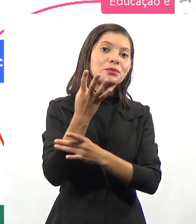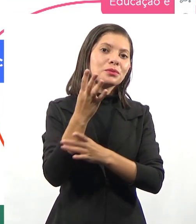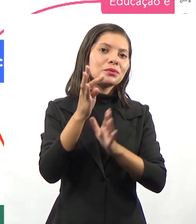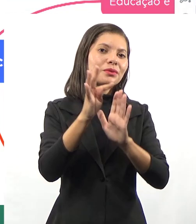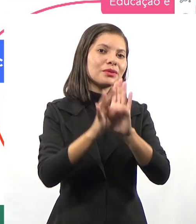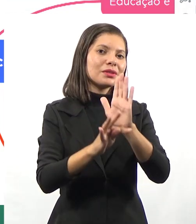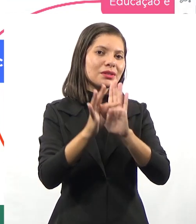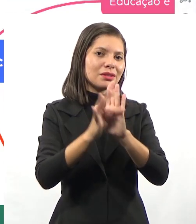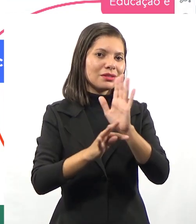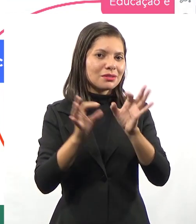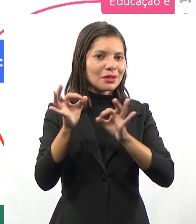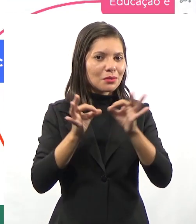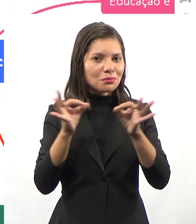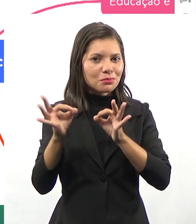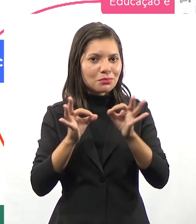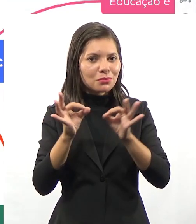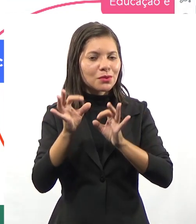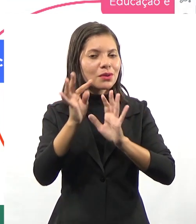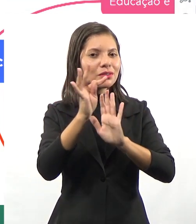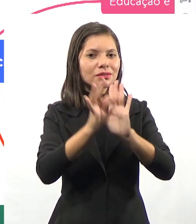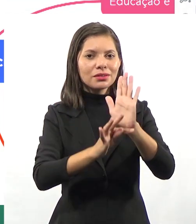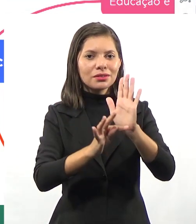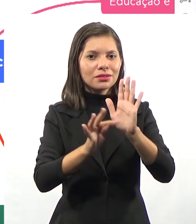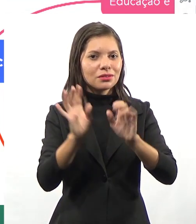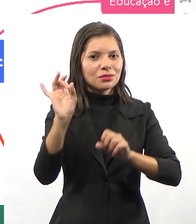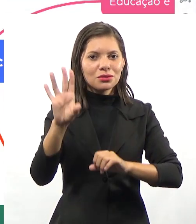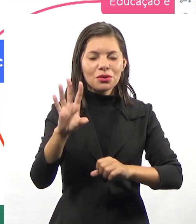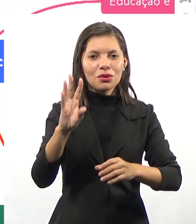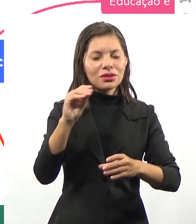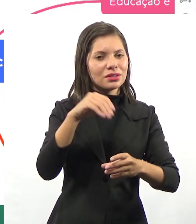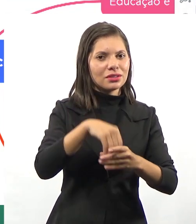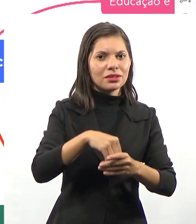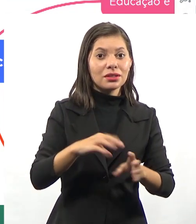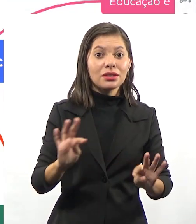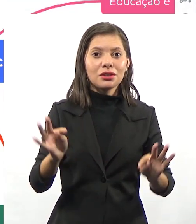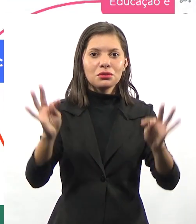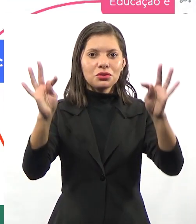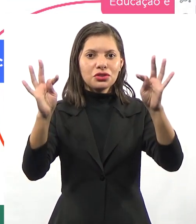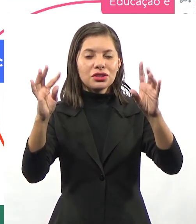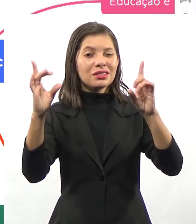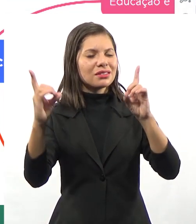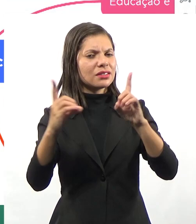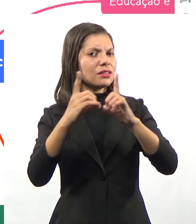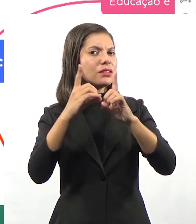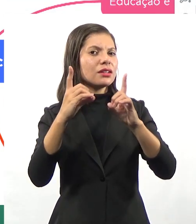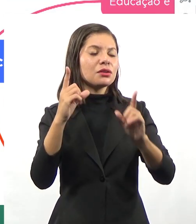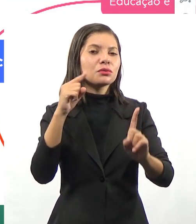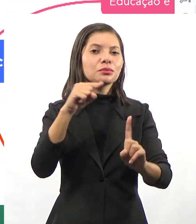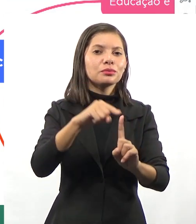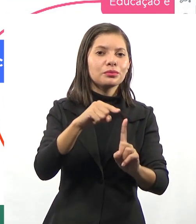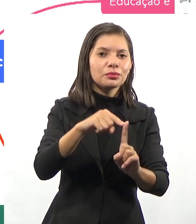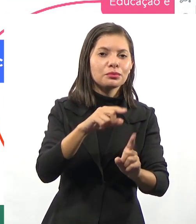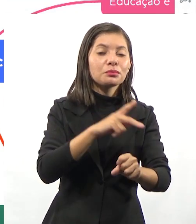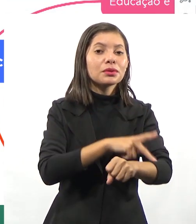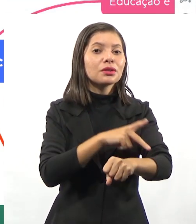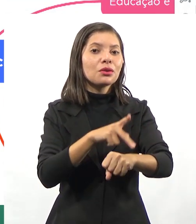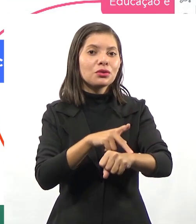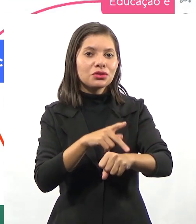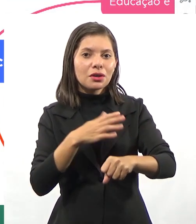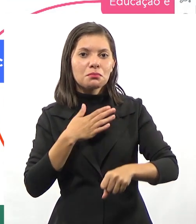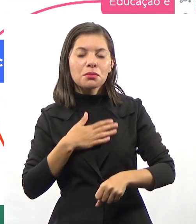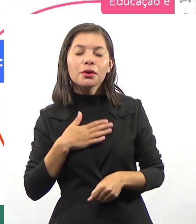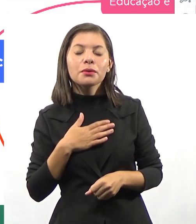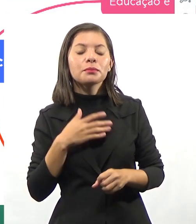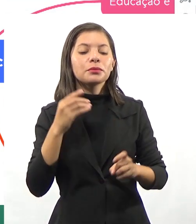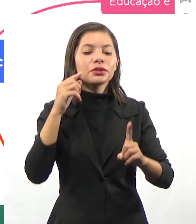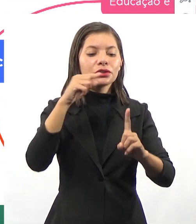construir um texto. Então, não basta apenas inserir a tecnologia, ela tem que atender um objetivo pedagógico. Então,